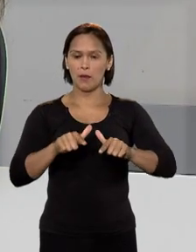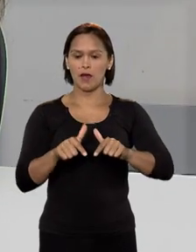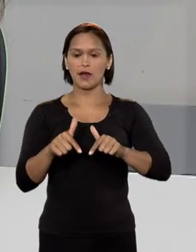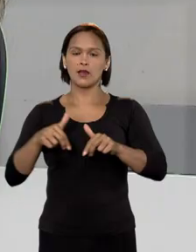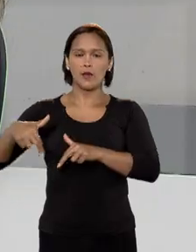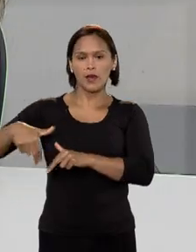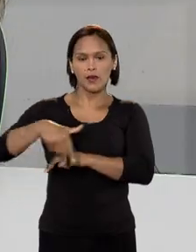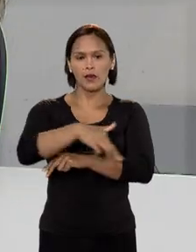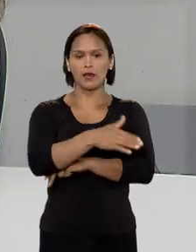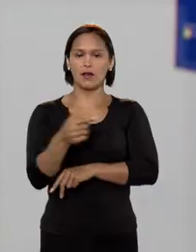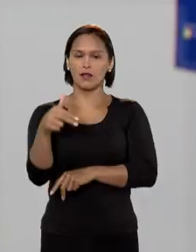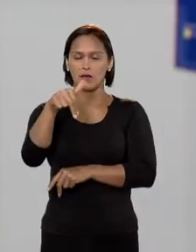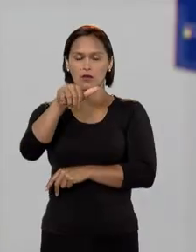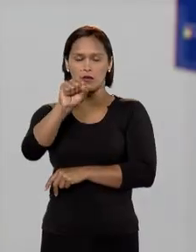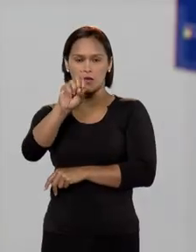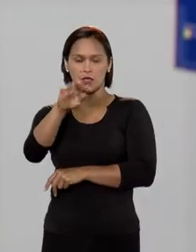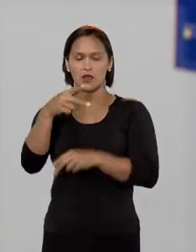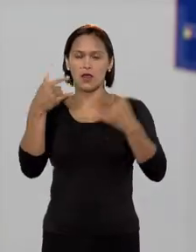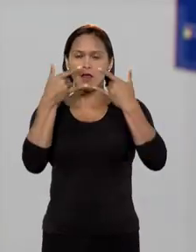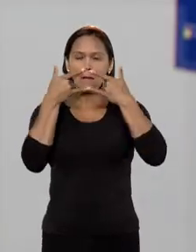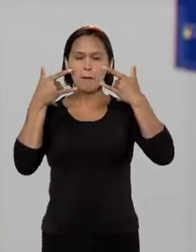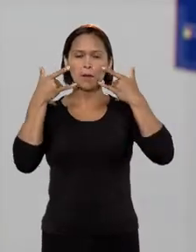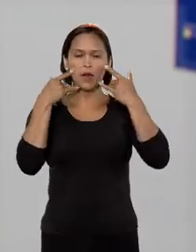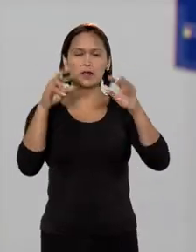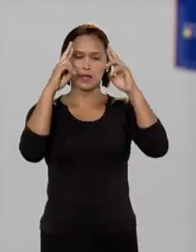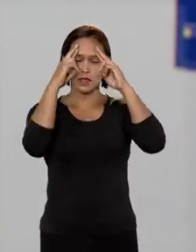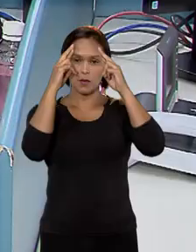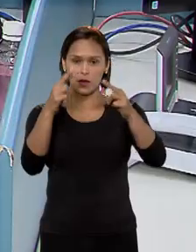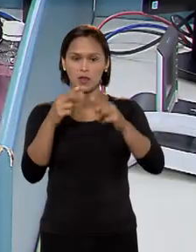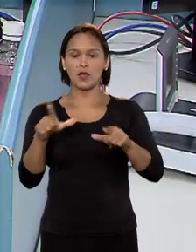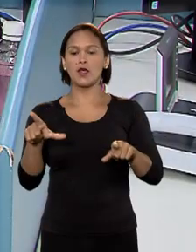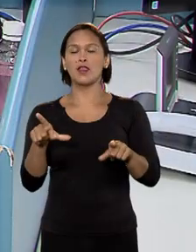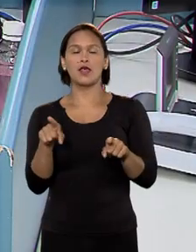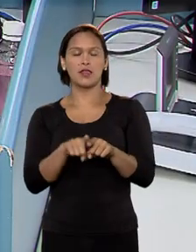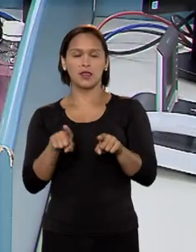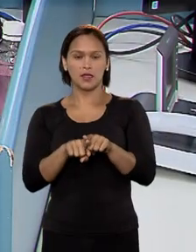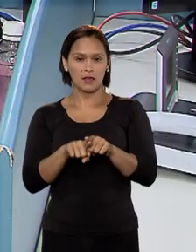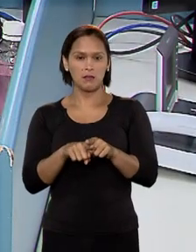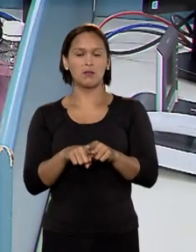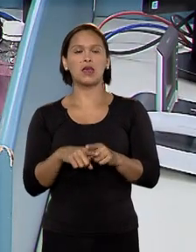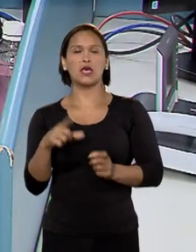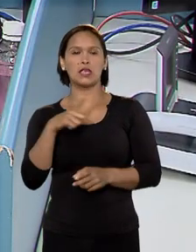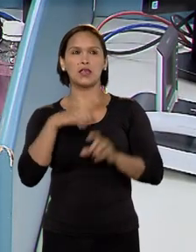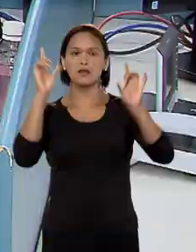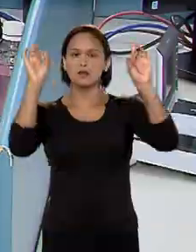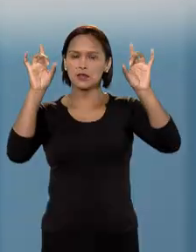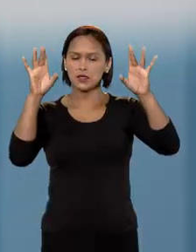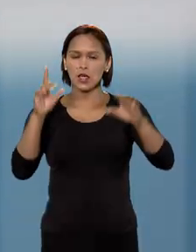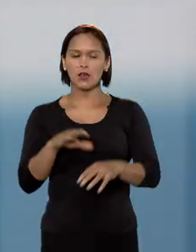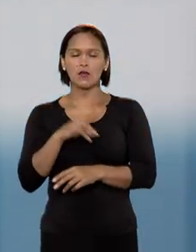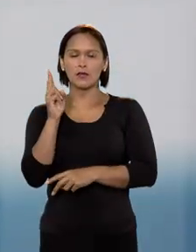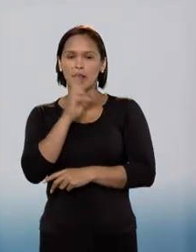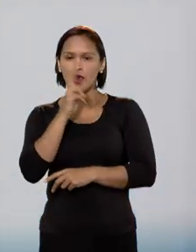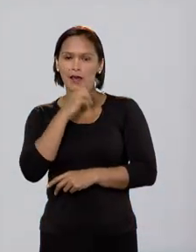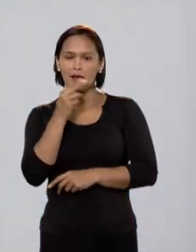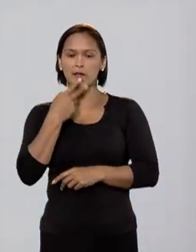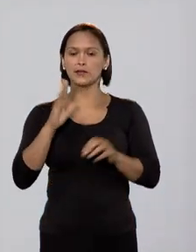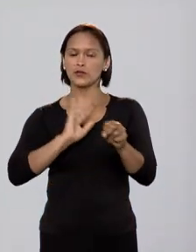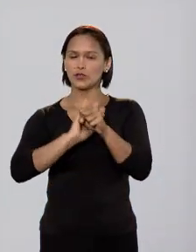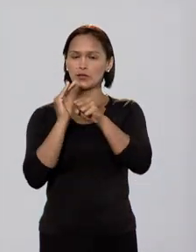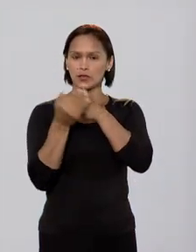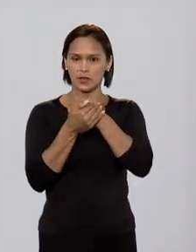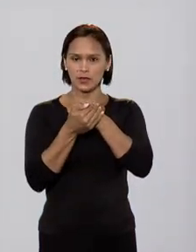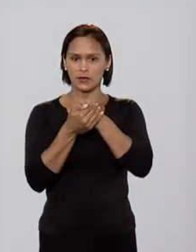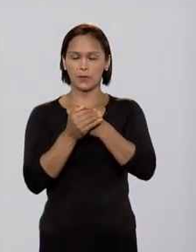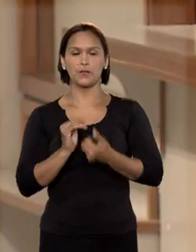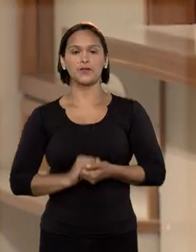transitam no tribunal. As máscaras de uso obrigatório têm se destacado como uma das formas mais eficazes de proteção